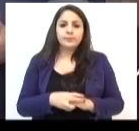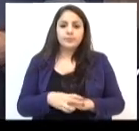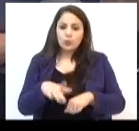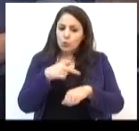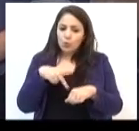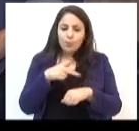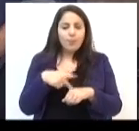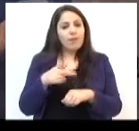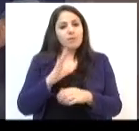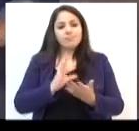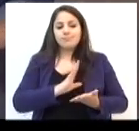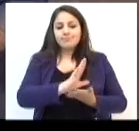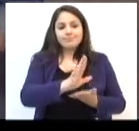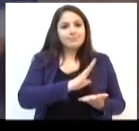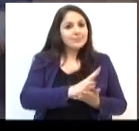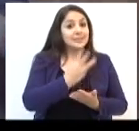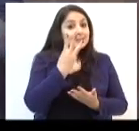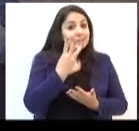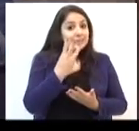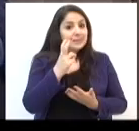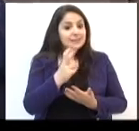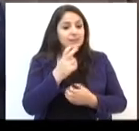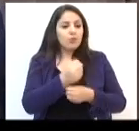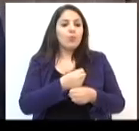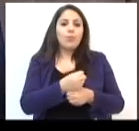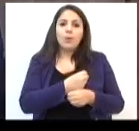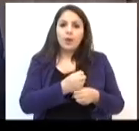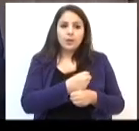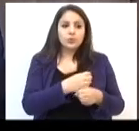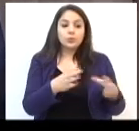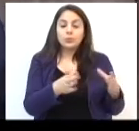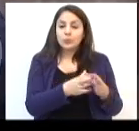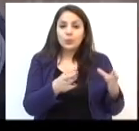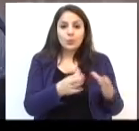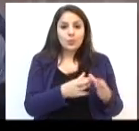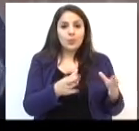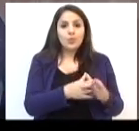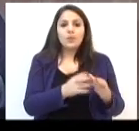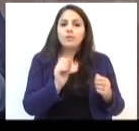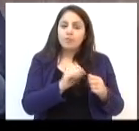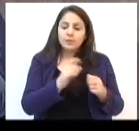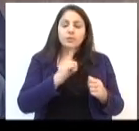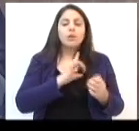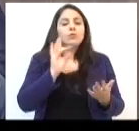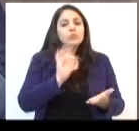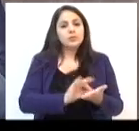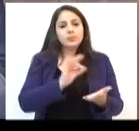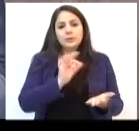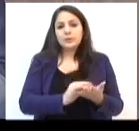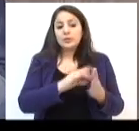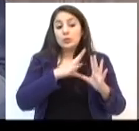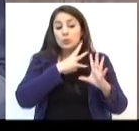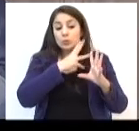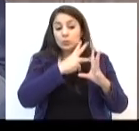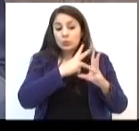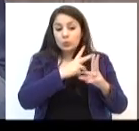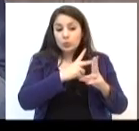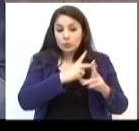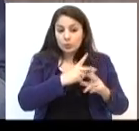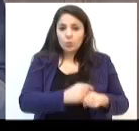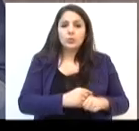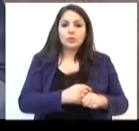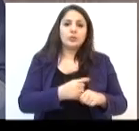O país investe há 35 anos numa cadeia de frio que faz com que haja a garantia total da